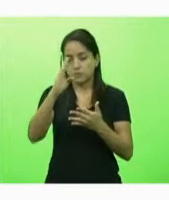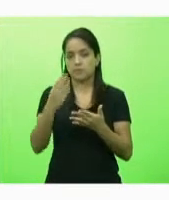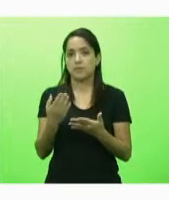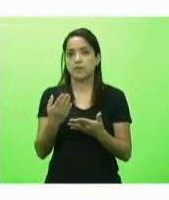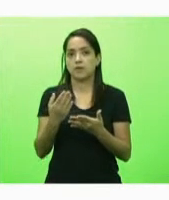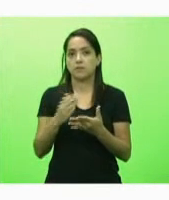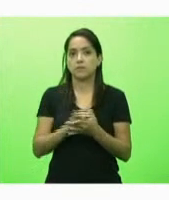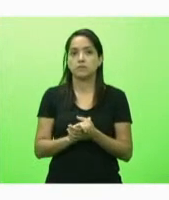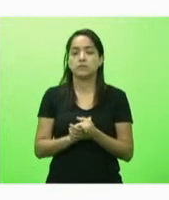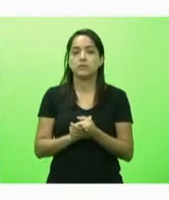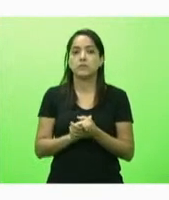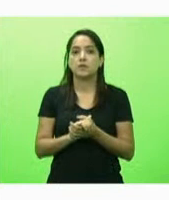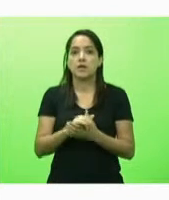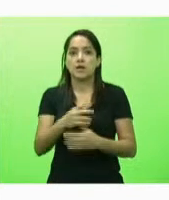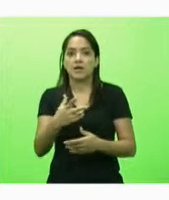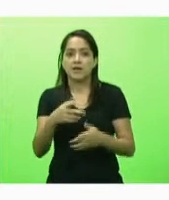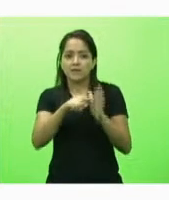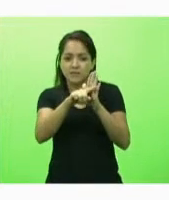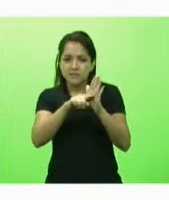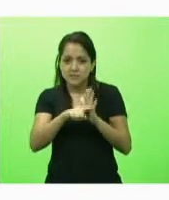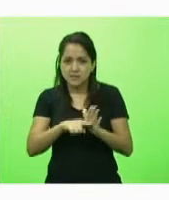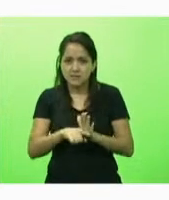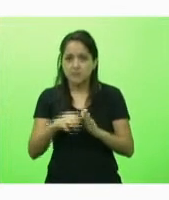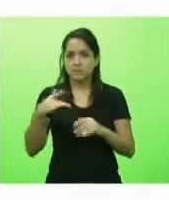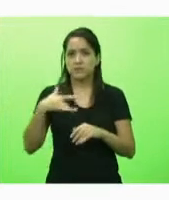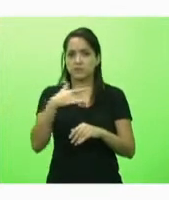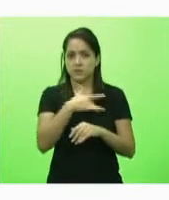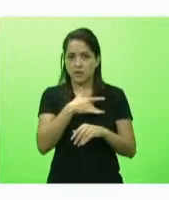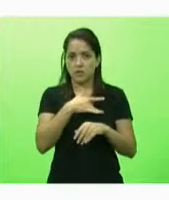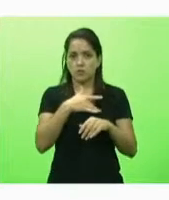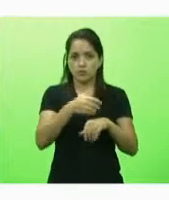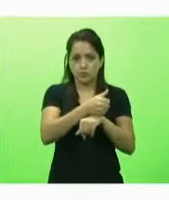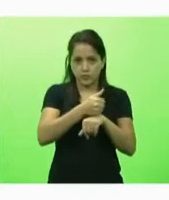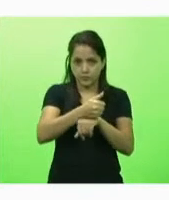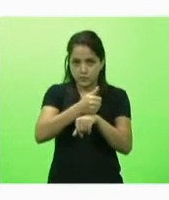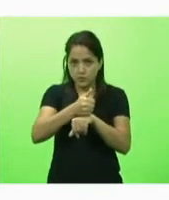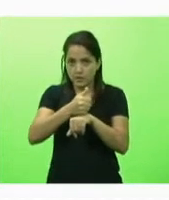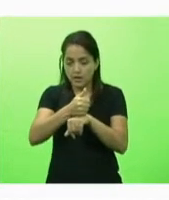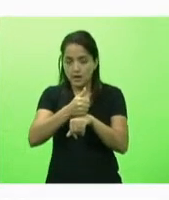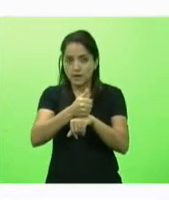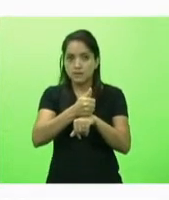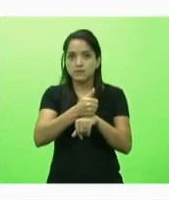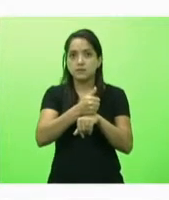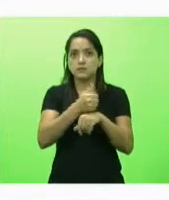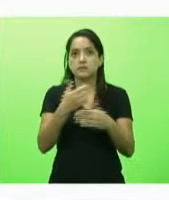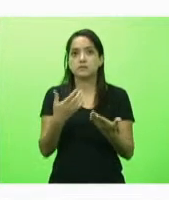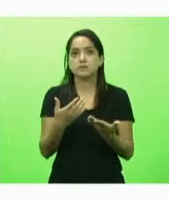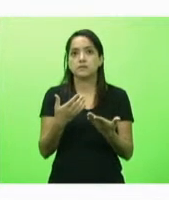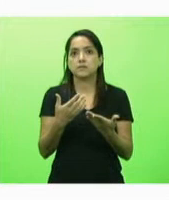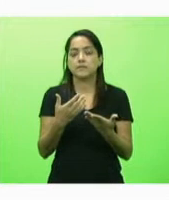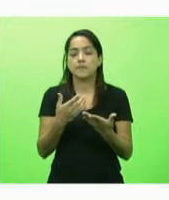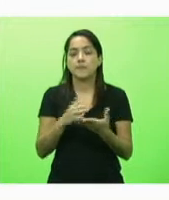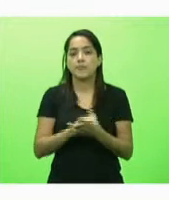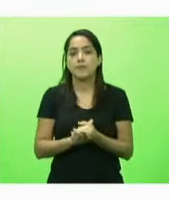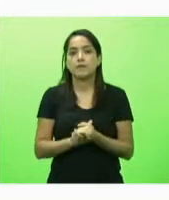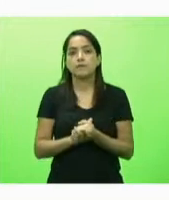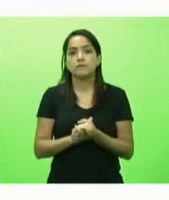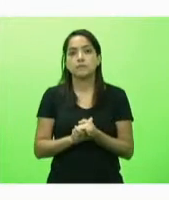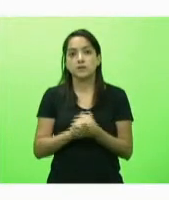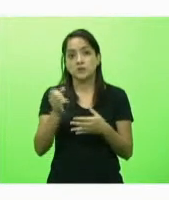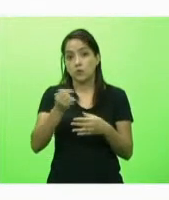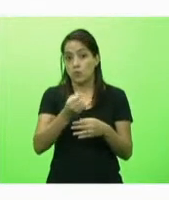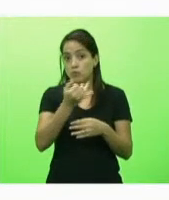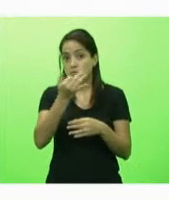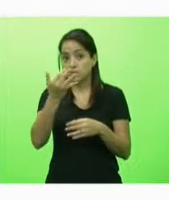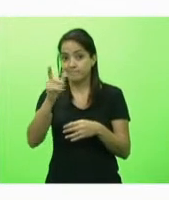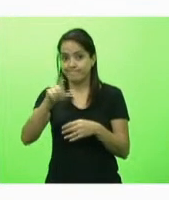coletadores de exames e outras necessidades como estão em tela mas reforçando o quantitativo de